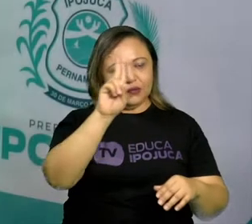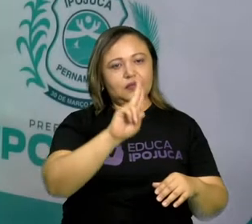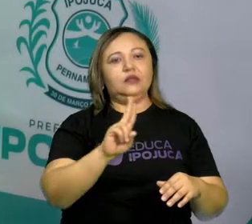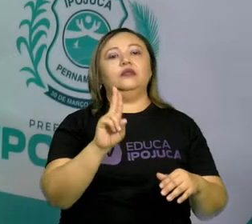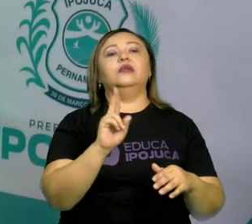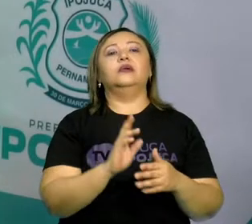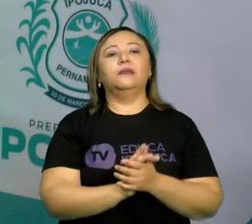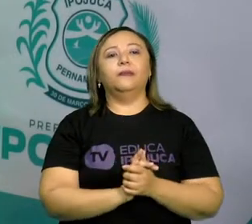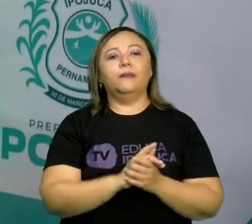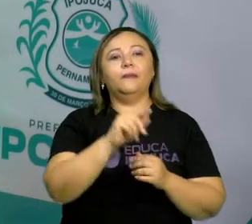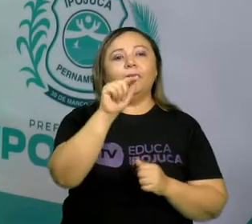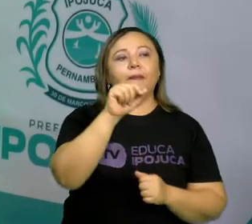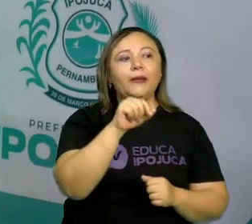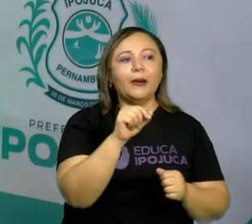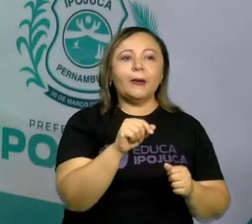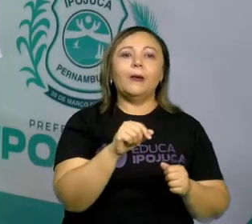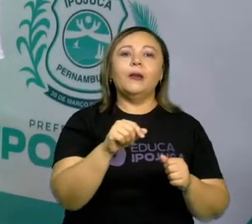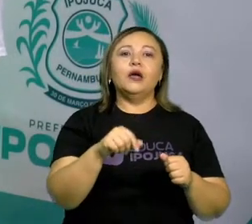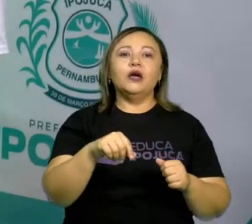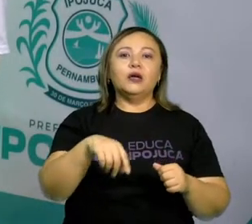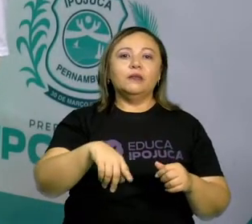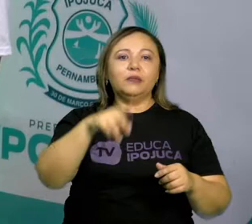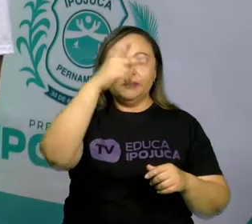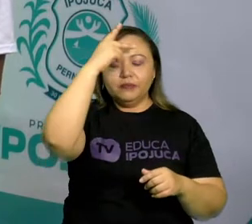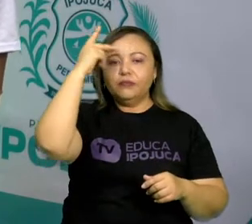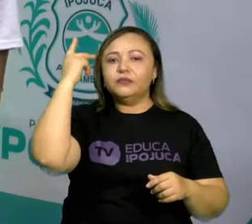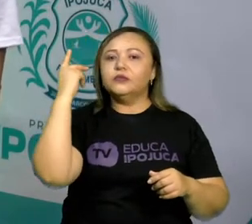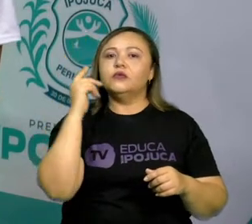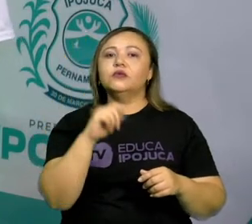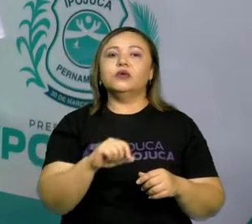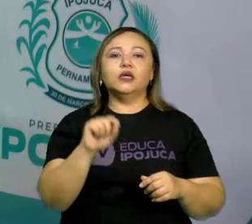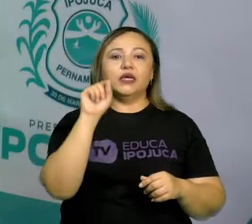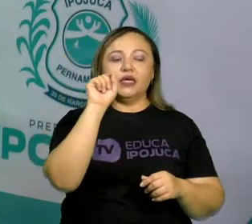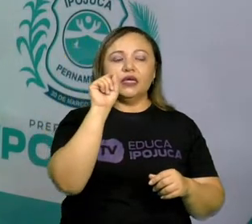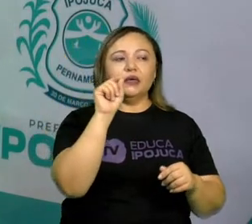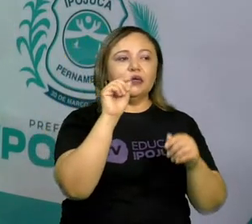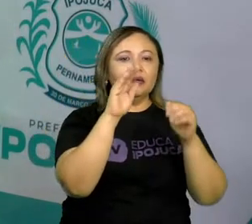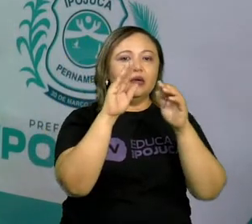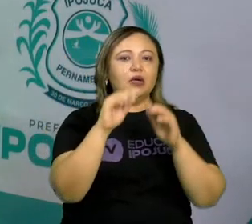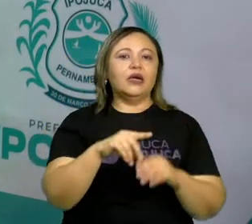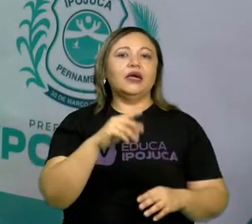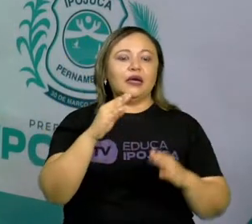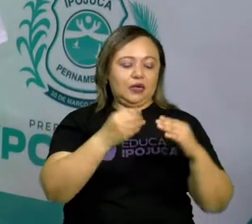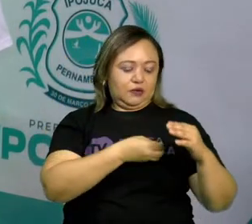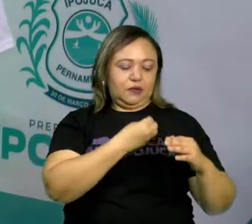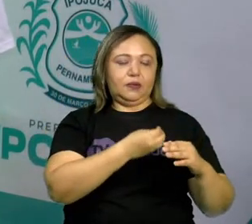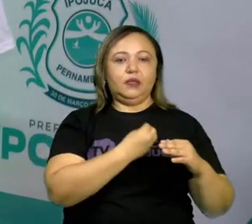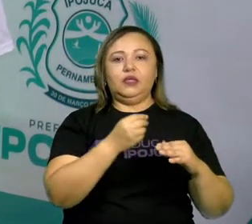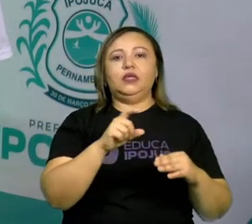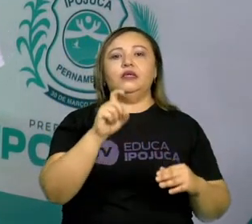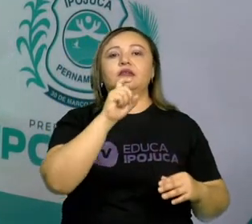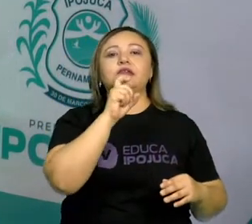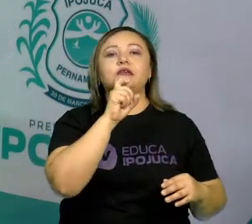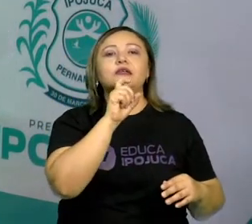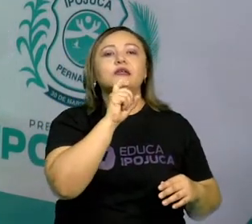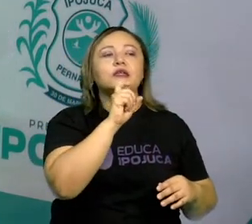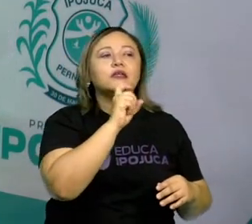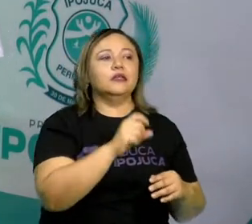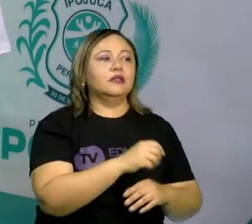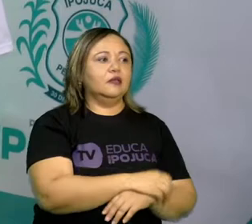polares e usadas pelos esquimóis. Já assistiram filmes?